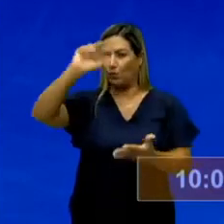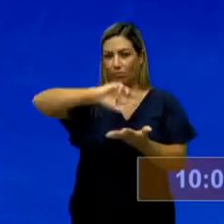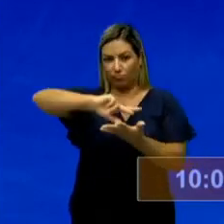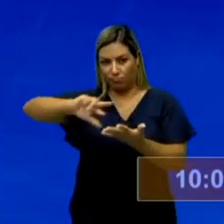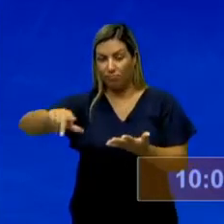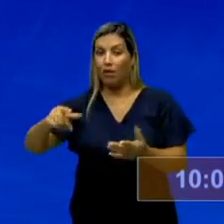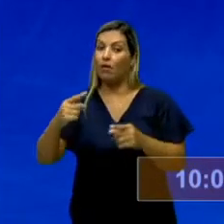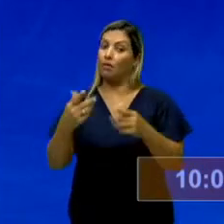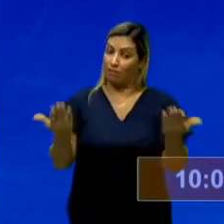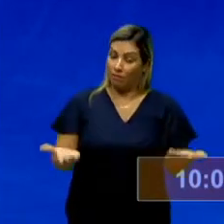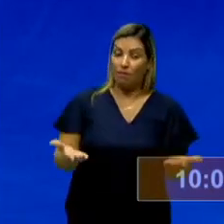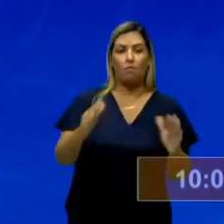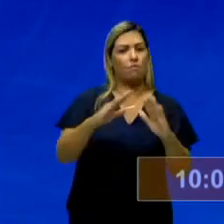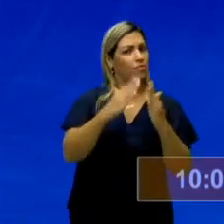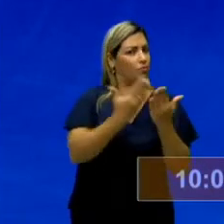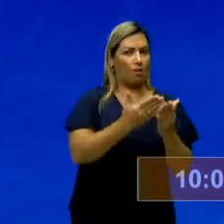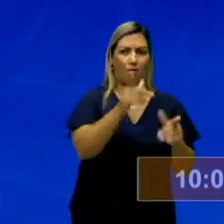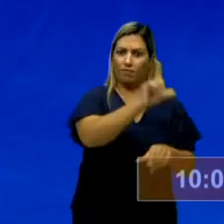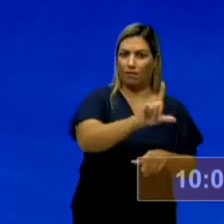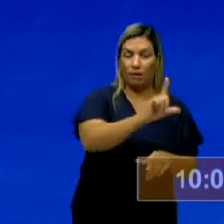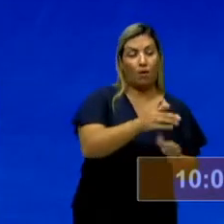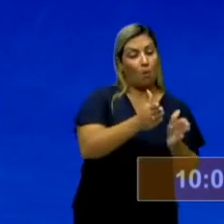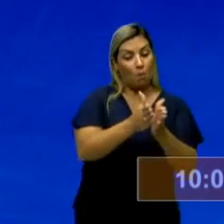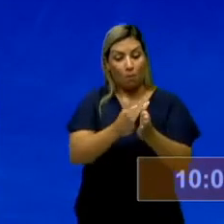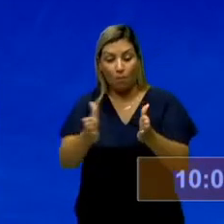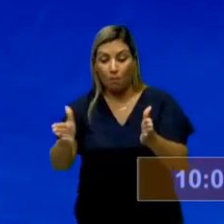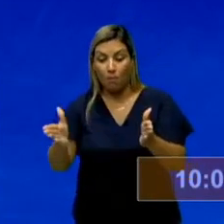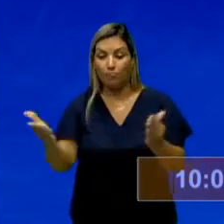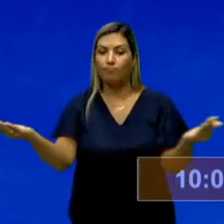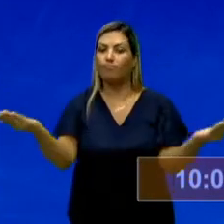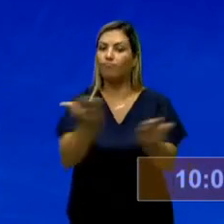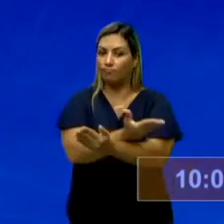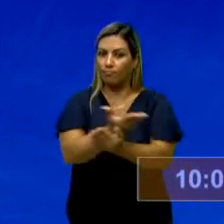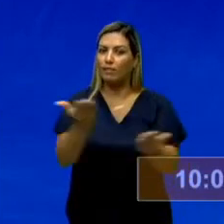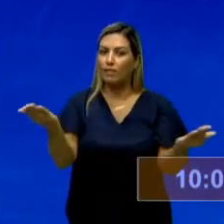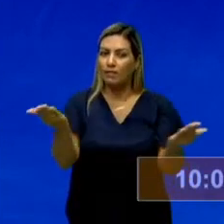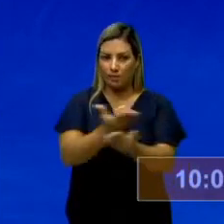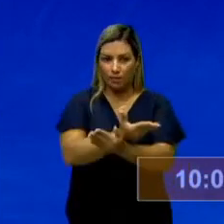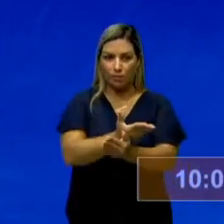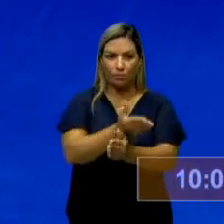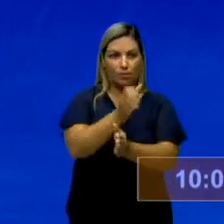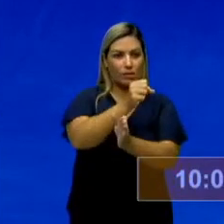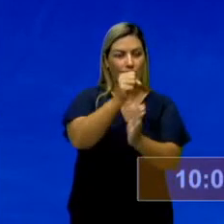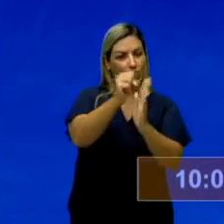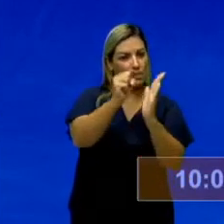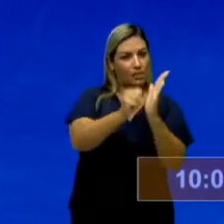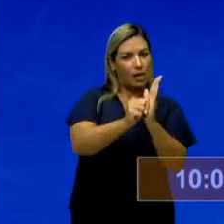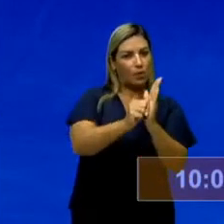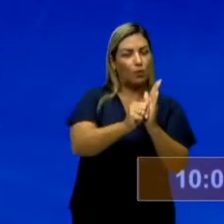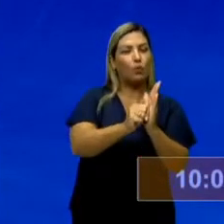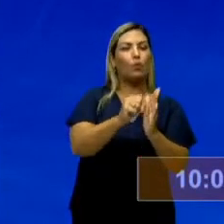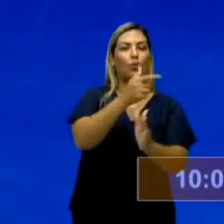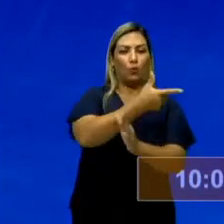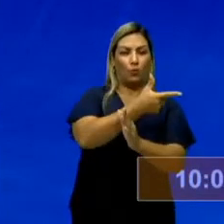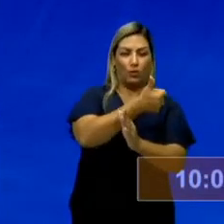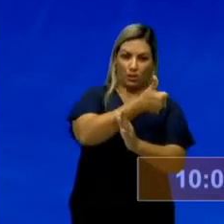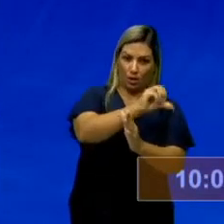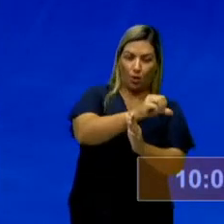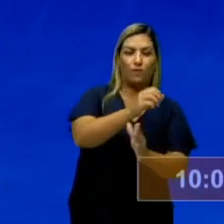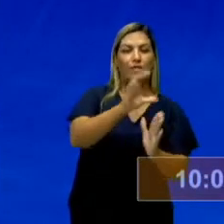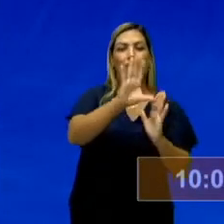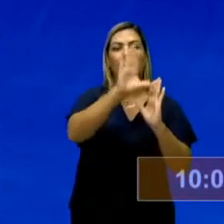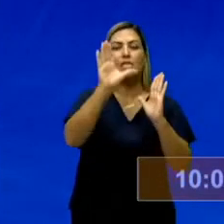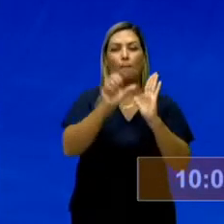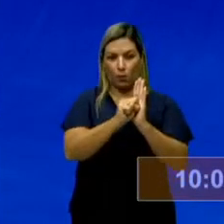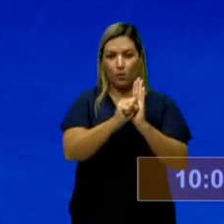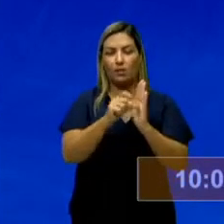considerado uma escola literária. só um momento de transição, saindo lá do simbolismo para entrar no